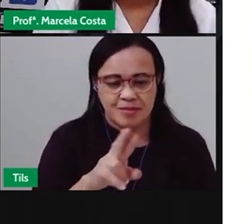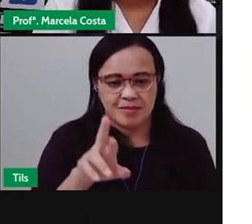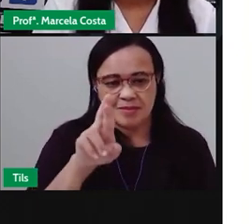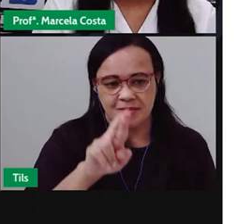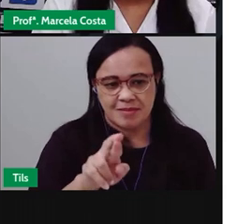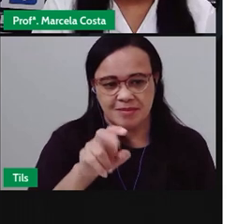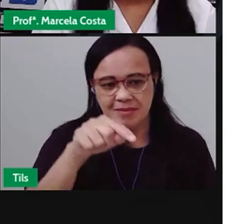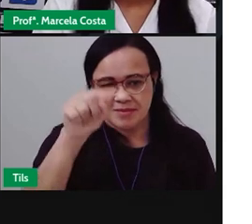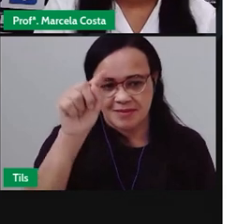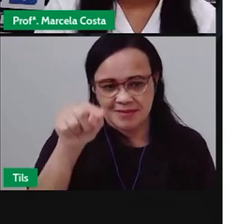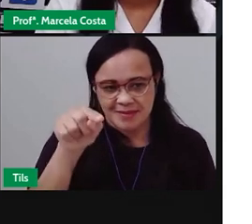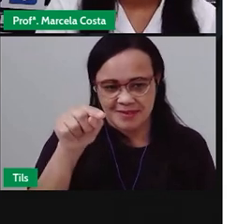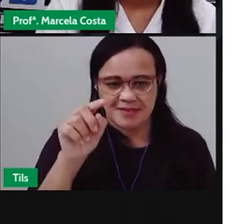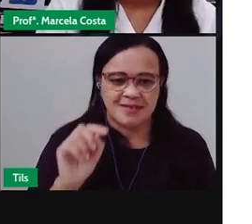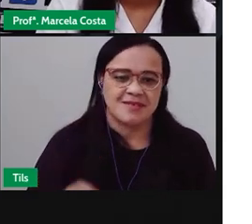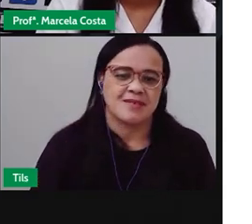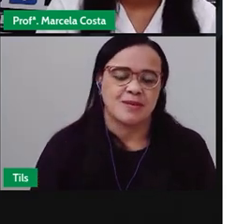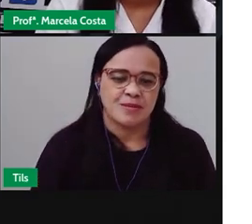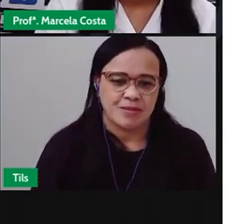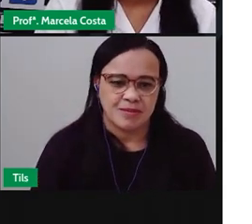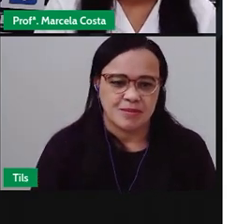de Rê